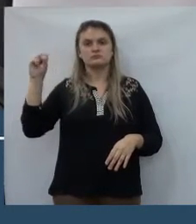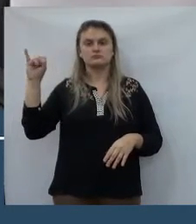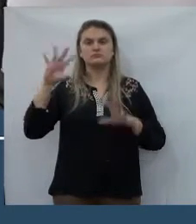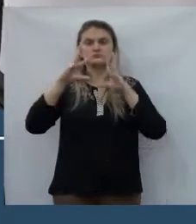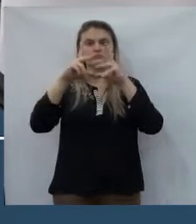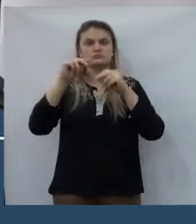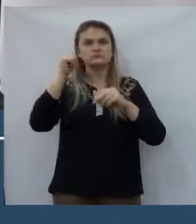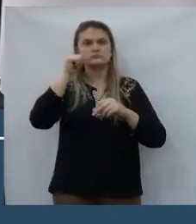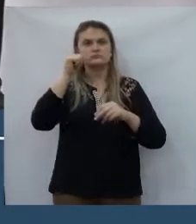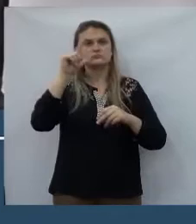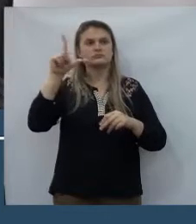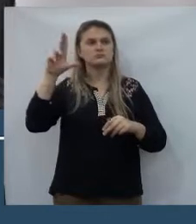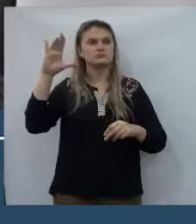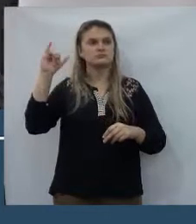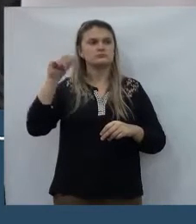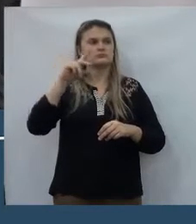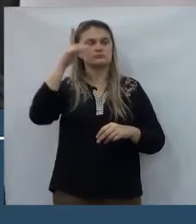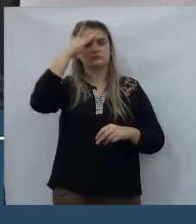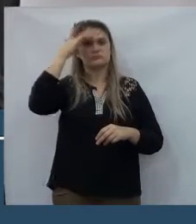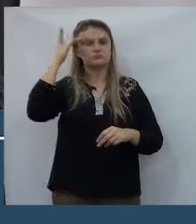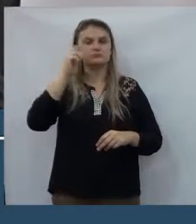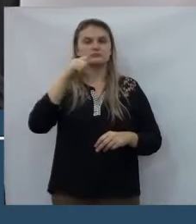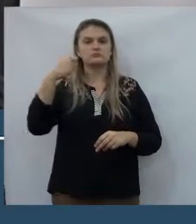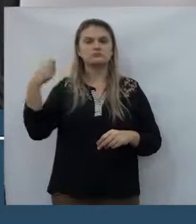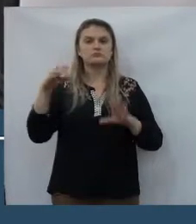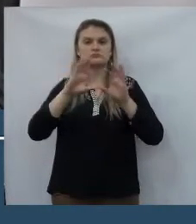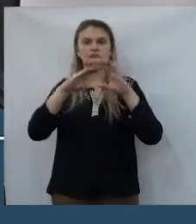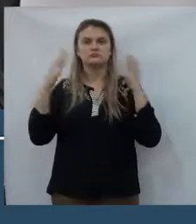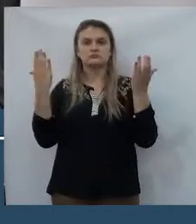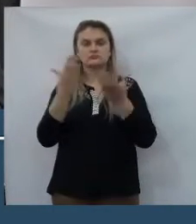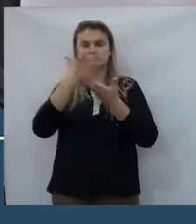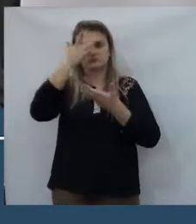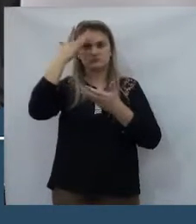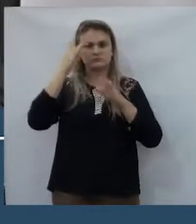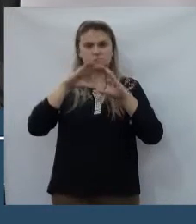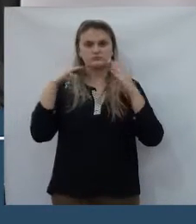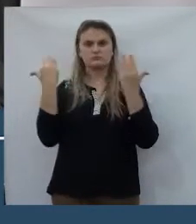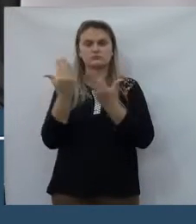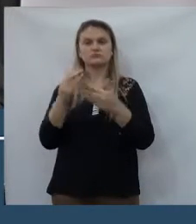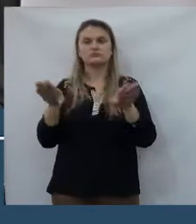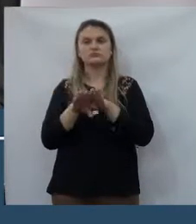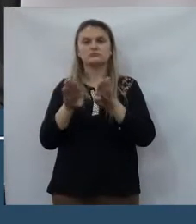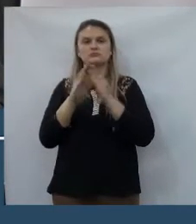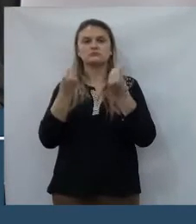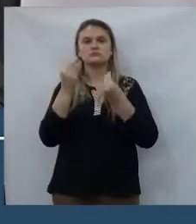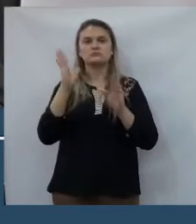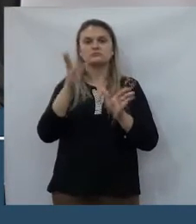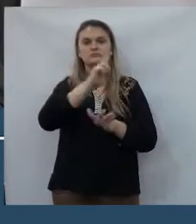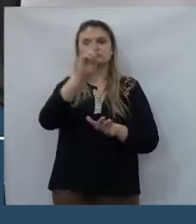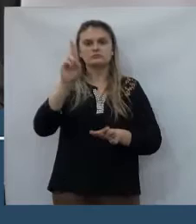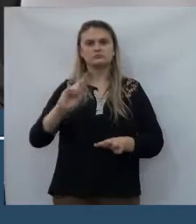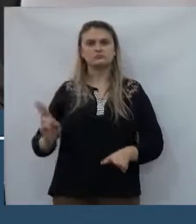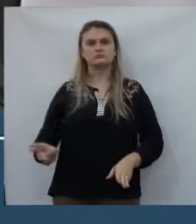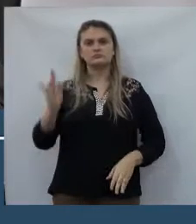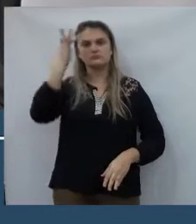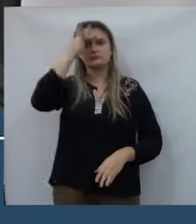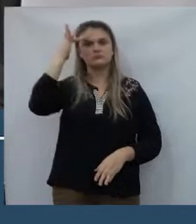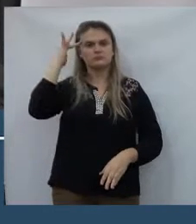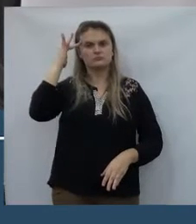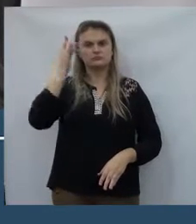a dona Lúcia Belena, líderes comunitários, pessoas da comunidade, assim como eu já nomeei a várias